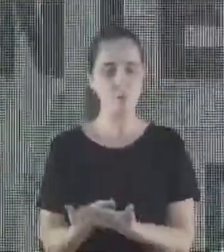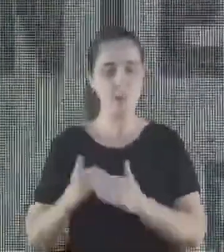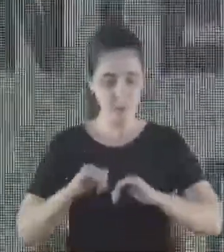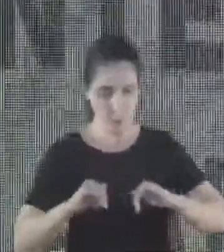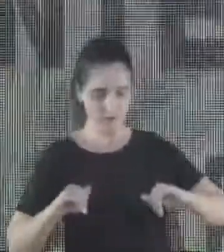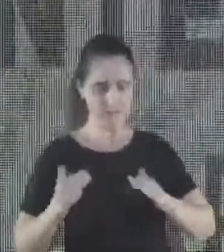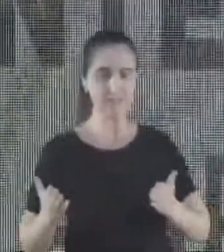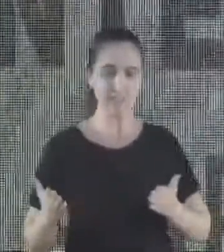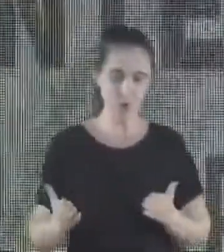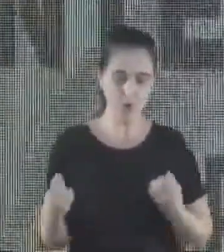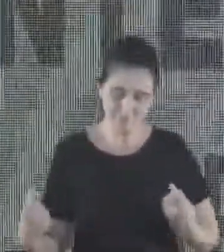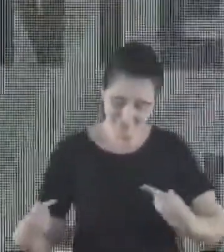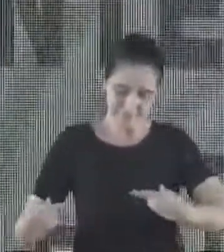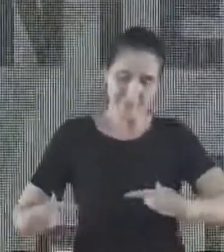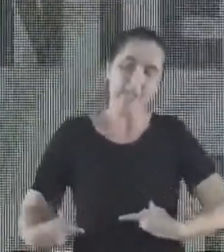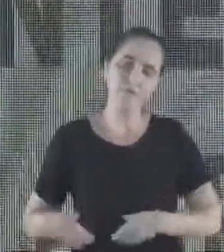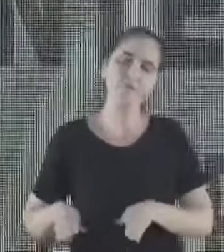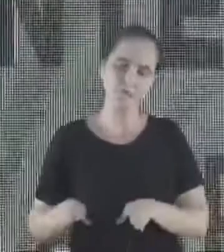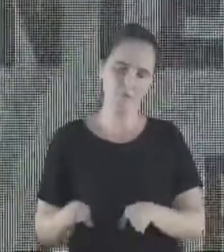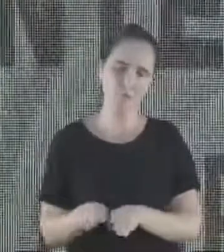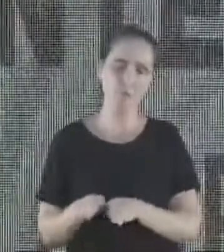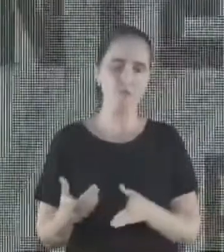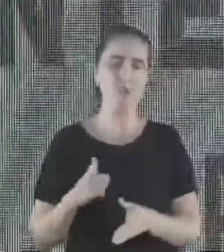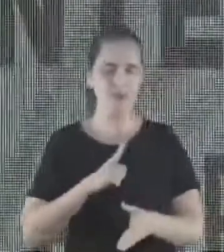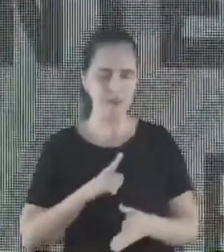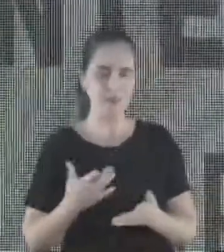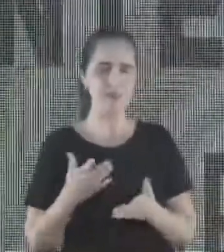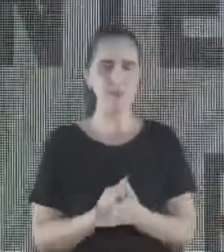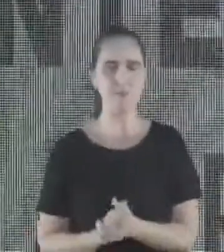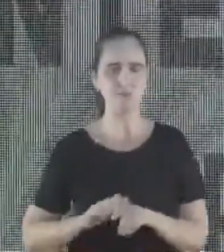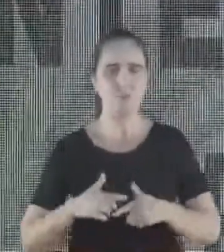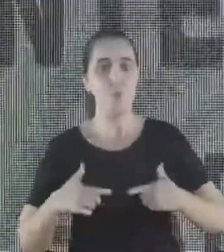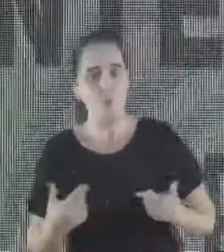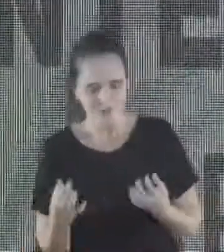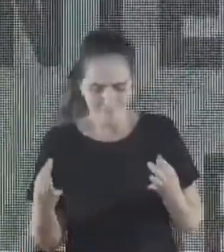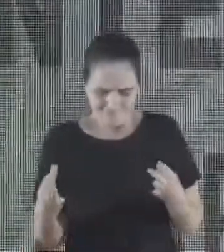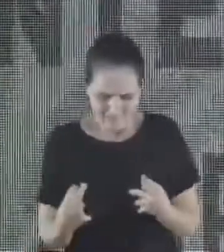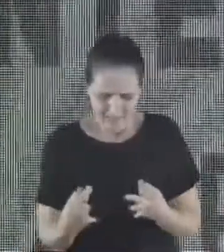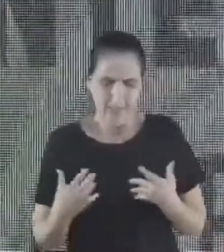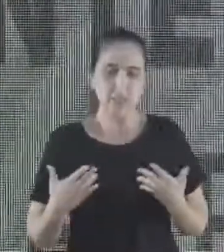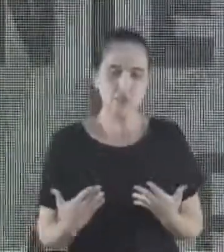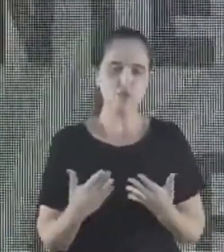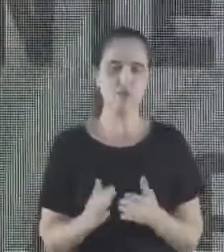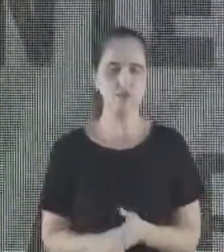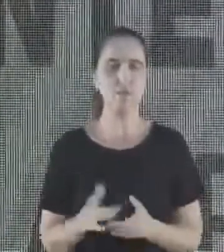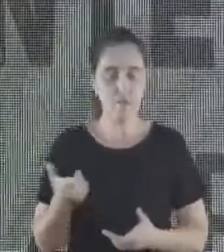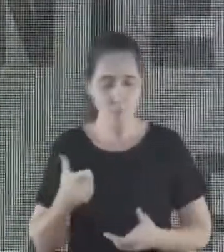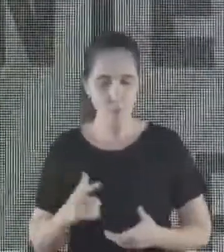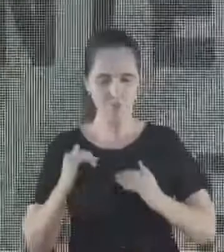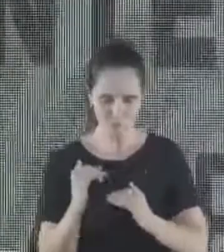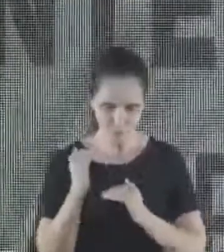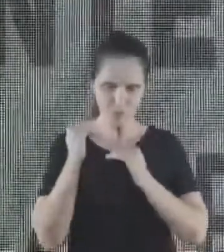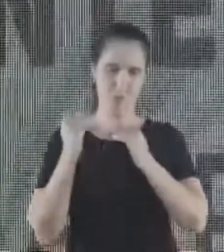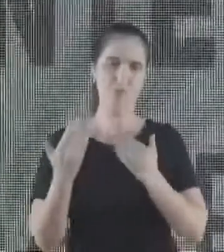E desafios também vai ser uma certeza que teremos que passar. Mas a certeza é que sempre superamos. A Escola